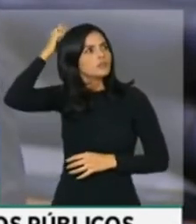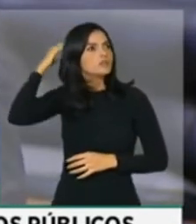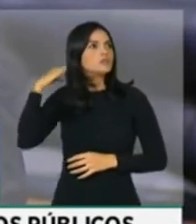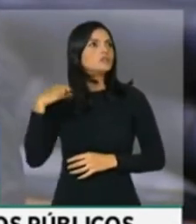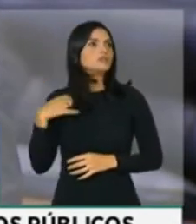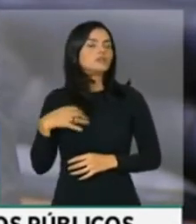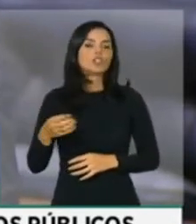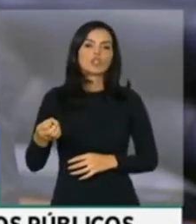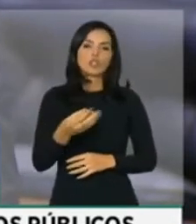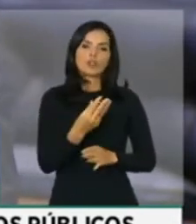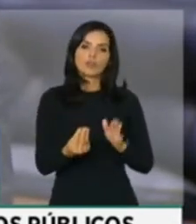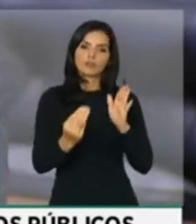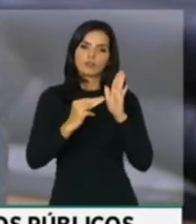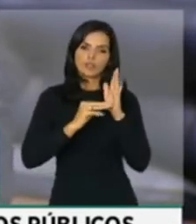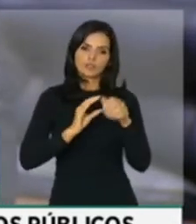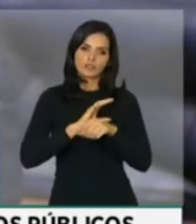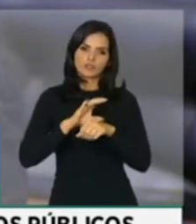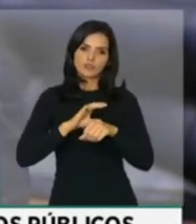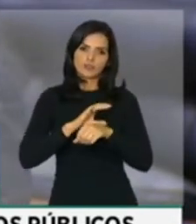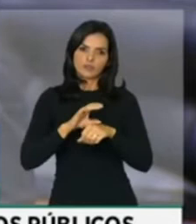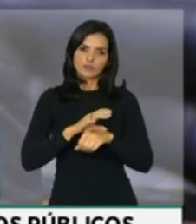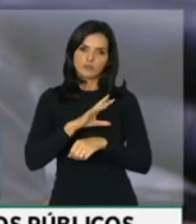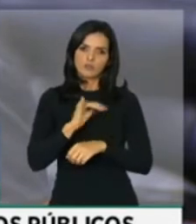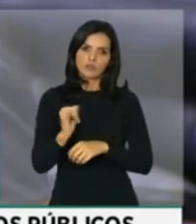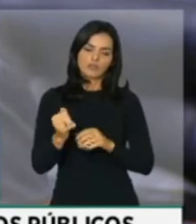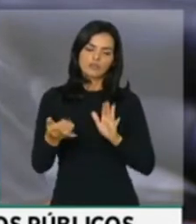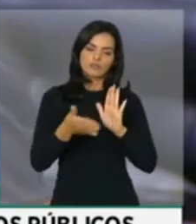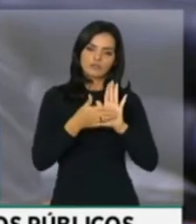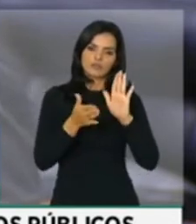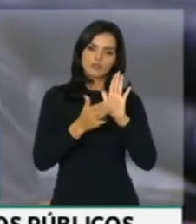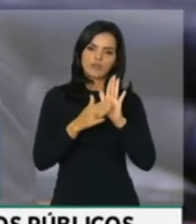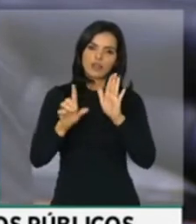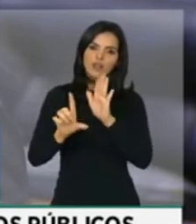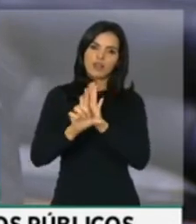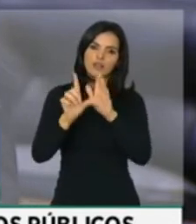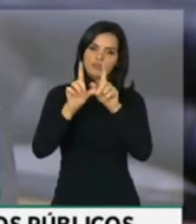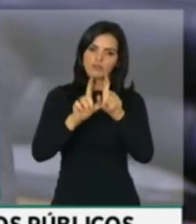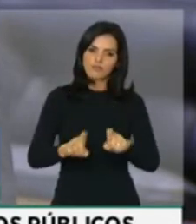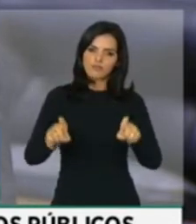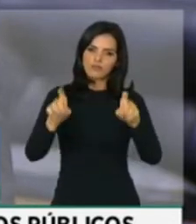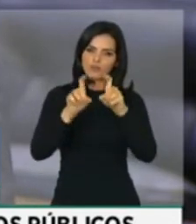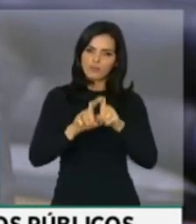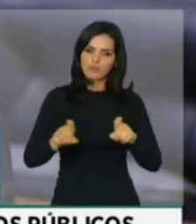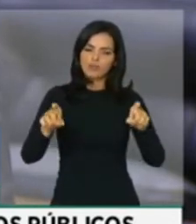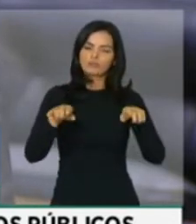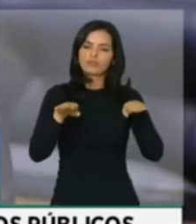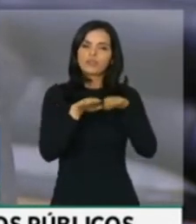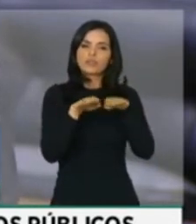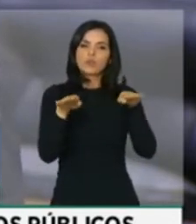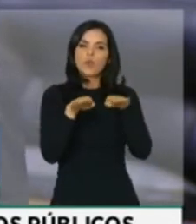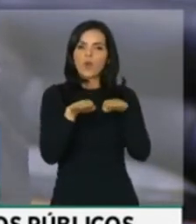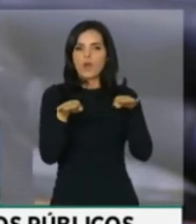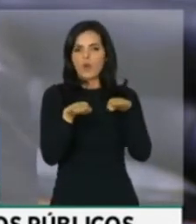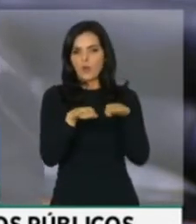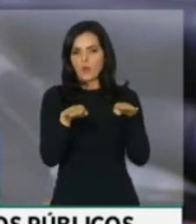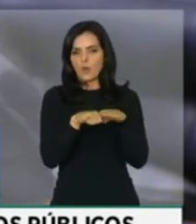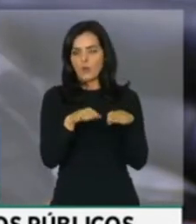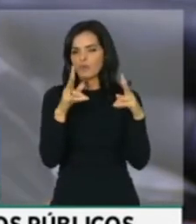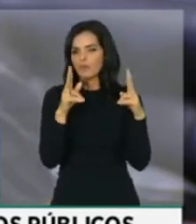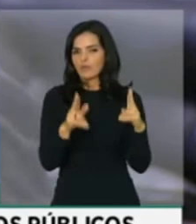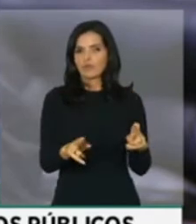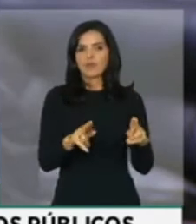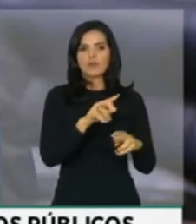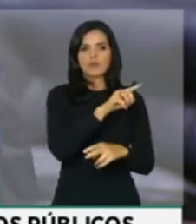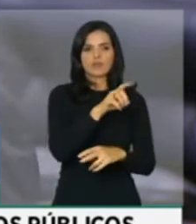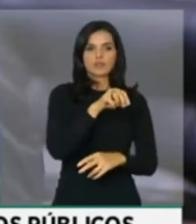constitucional que trará os incentivos da lei de informática no mesmo nível hierárquico que está a Zona